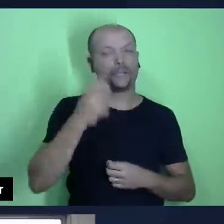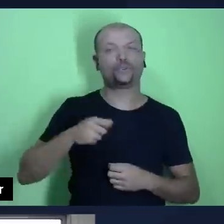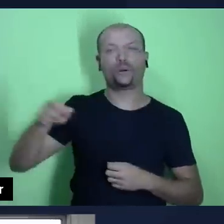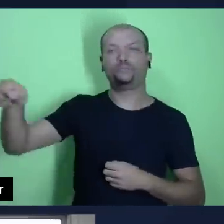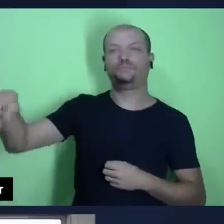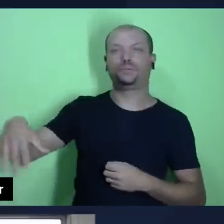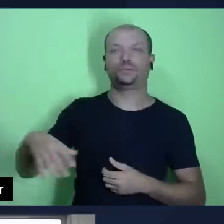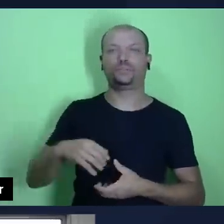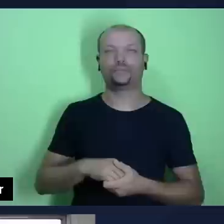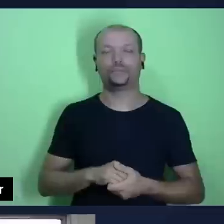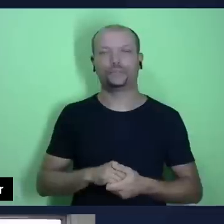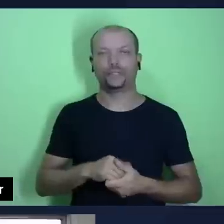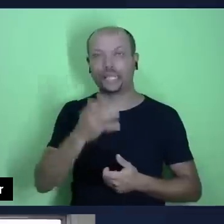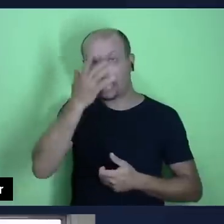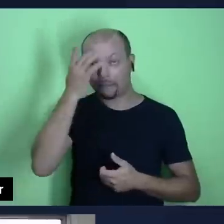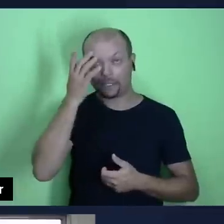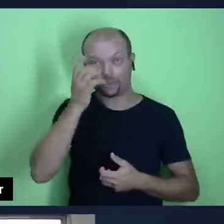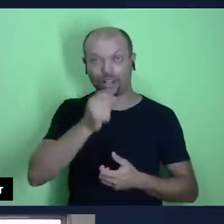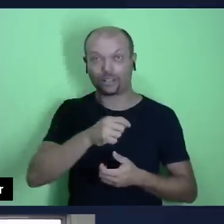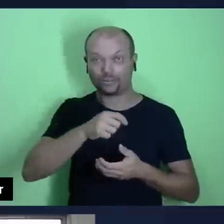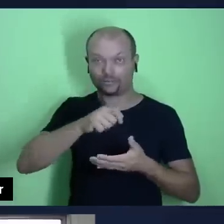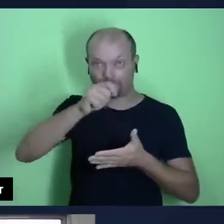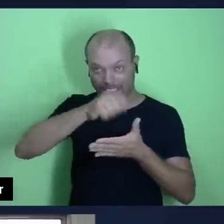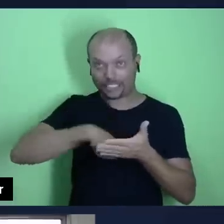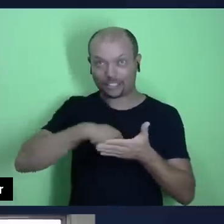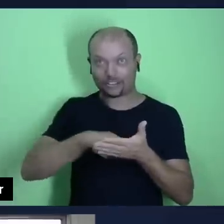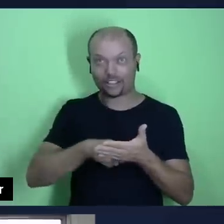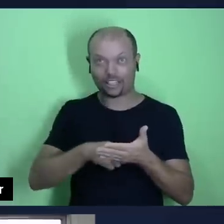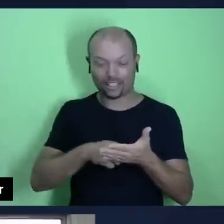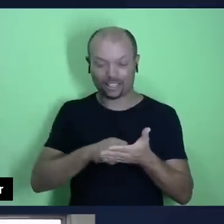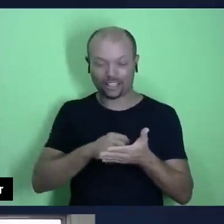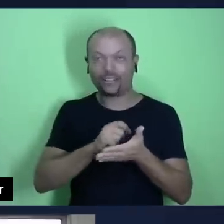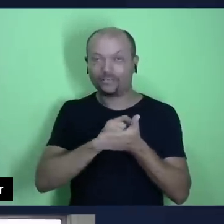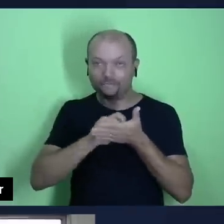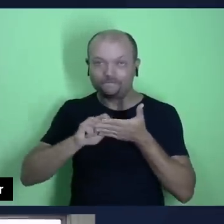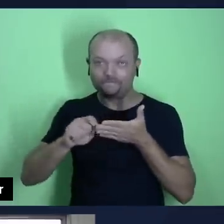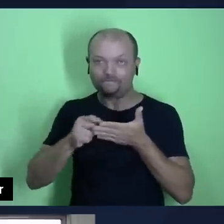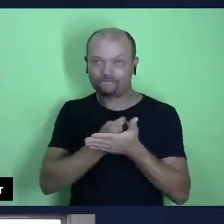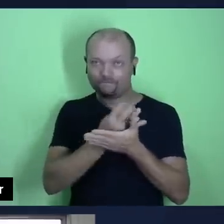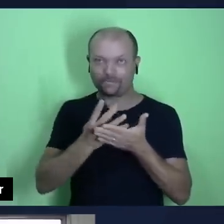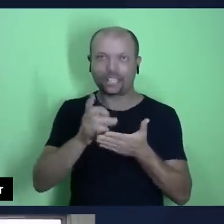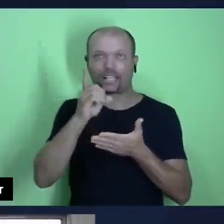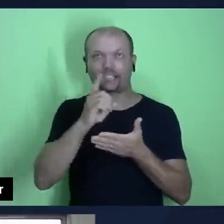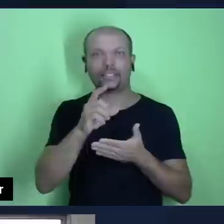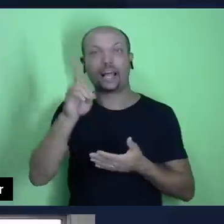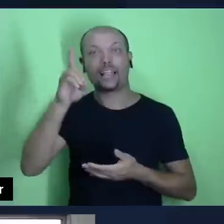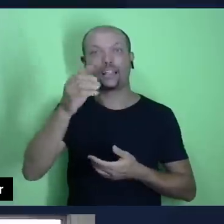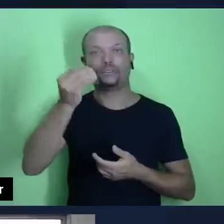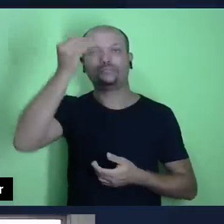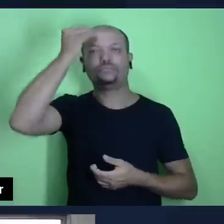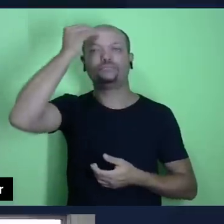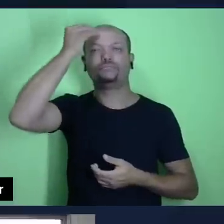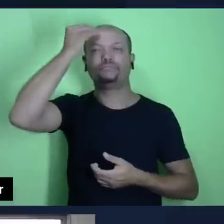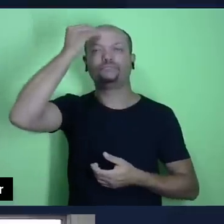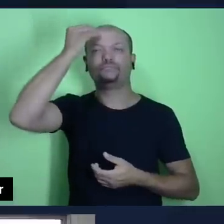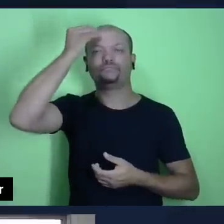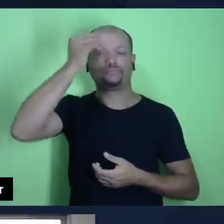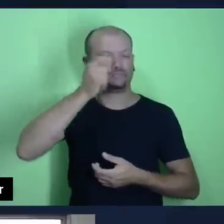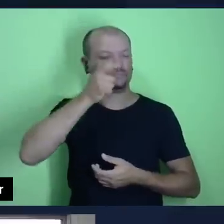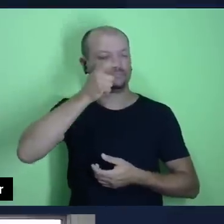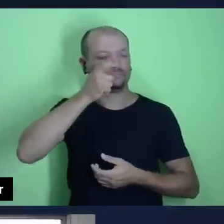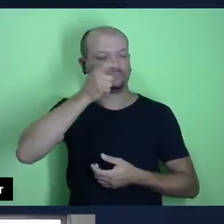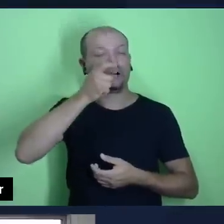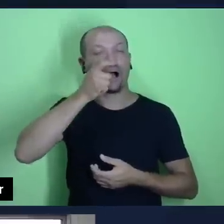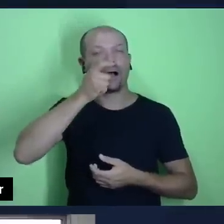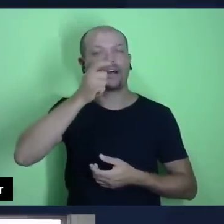ele foi muito feliz em fazer a seguinte aplicação, que Deus, ele toma nota quando a gente deposita o dinheiro ali na salva. Deus